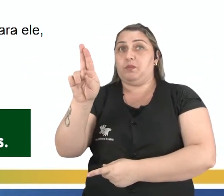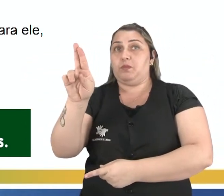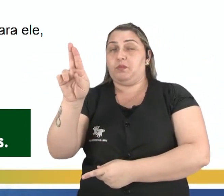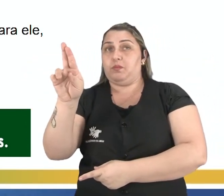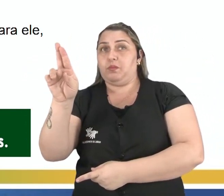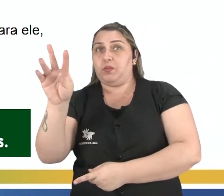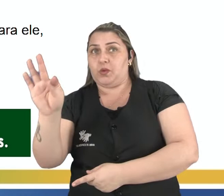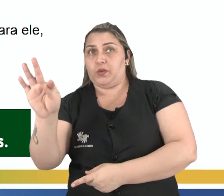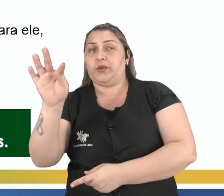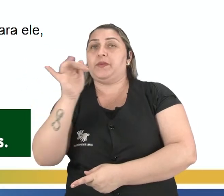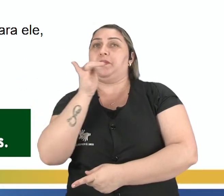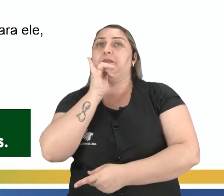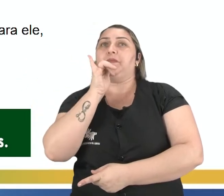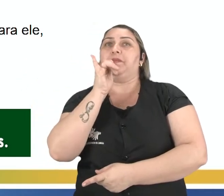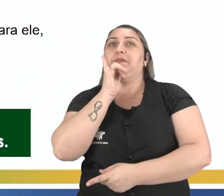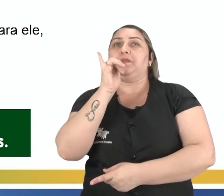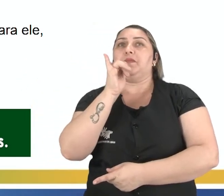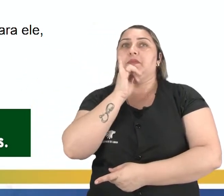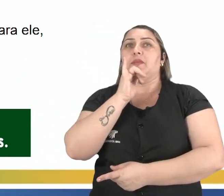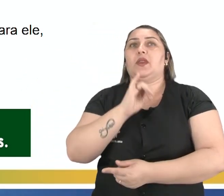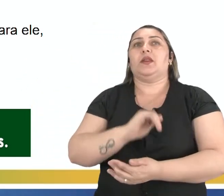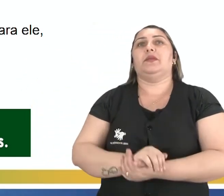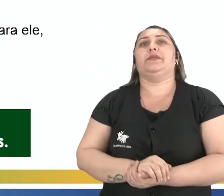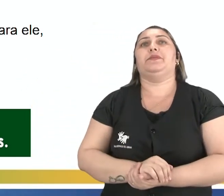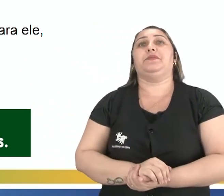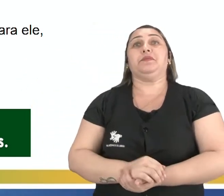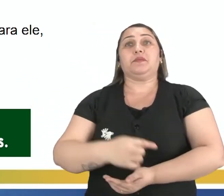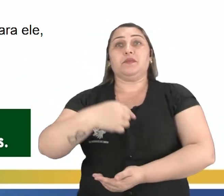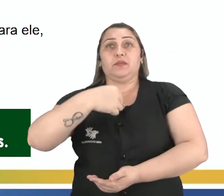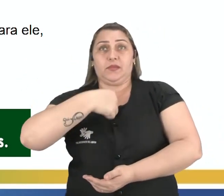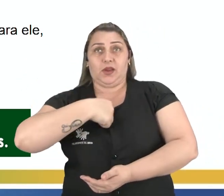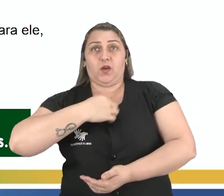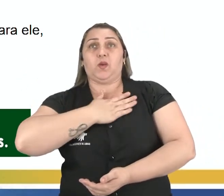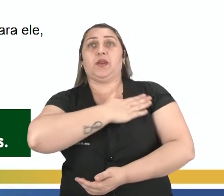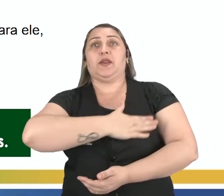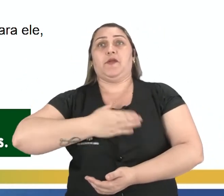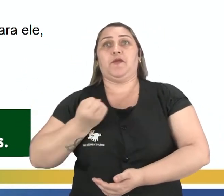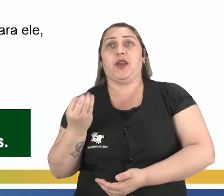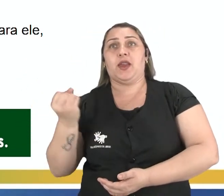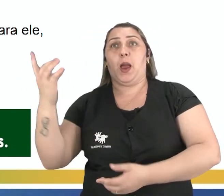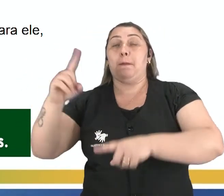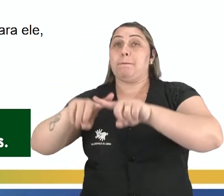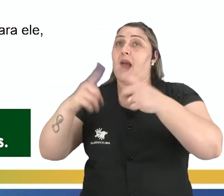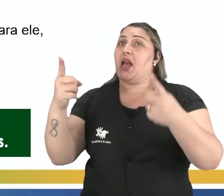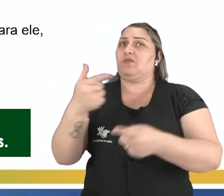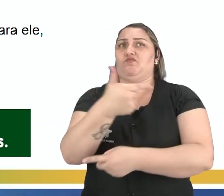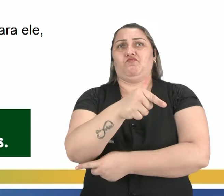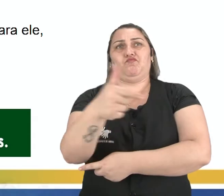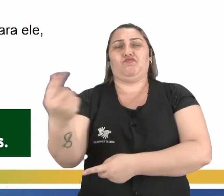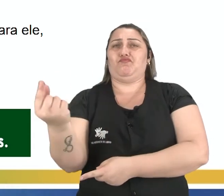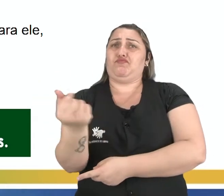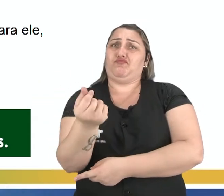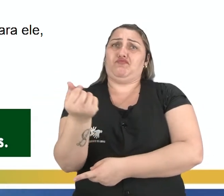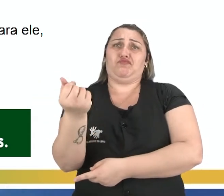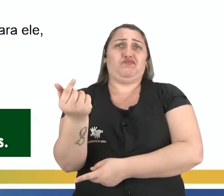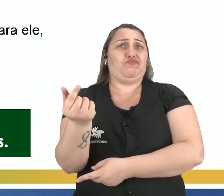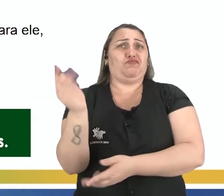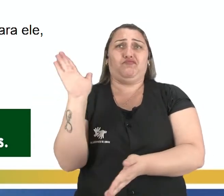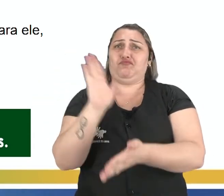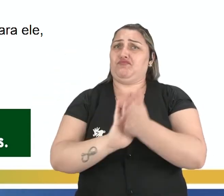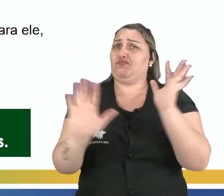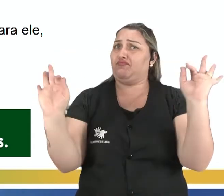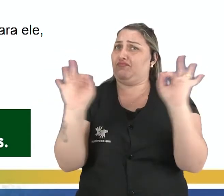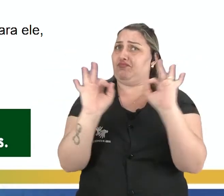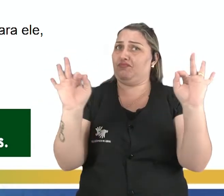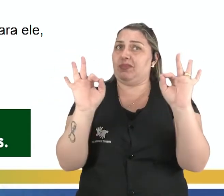I would like to travel, but I have no money. Eu gostaria de viajar, mas eu não tenho dinheiro nenhum.